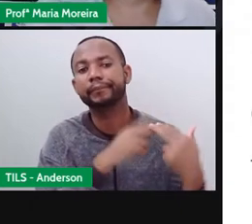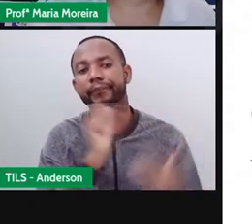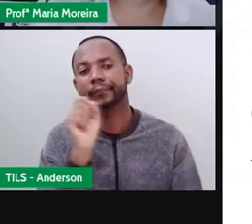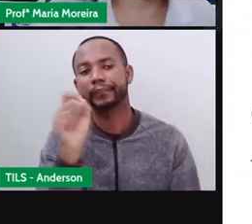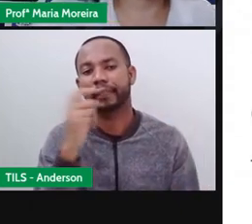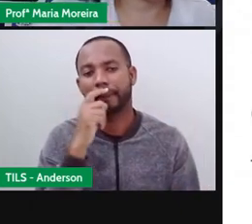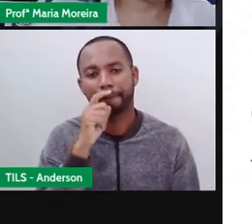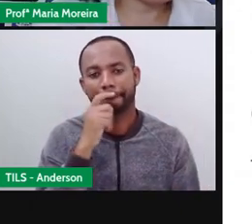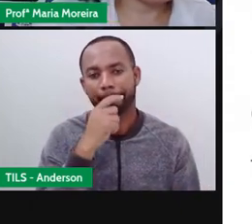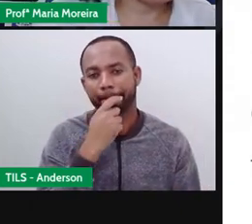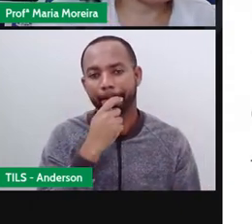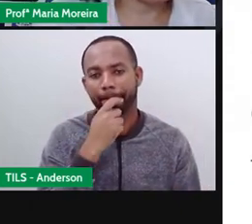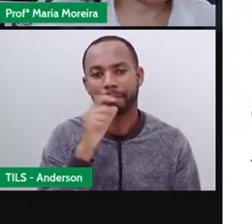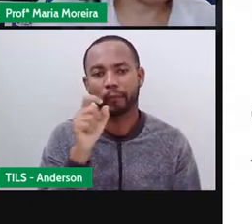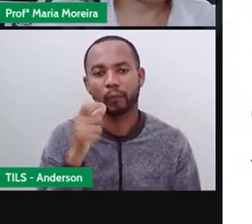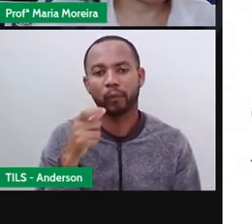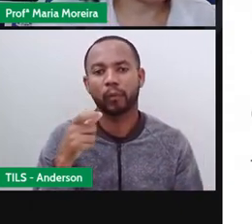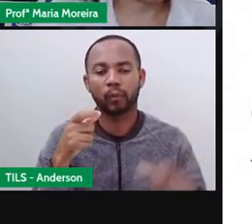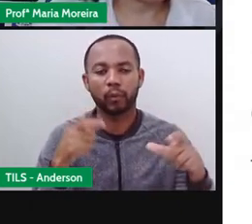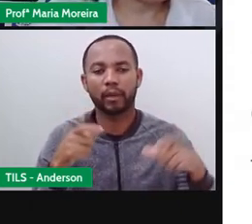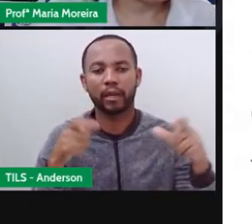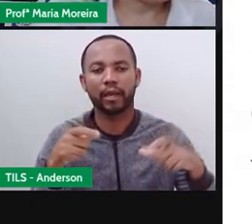Onde estava o leão?